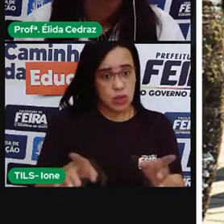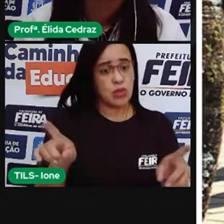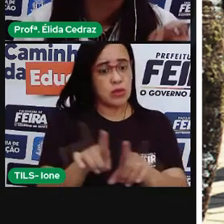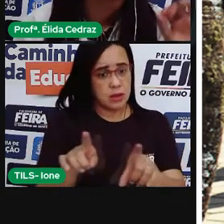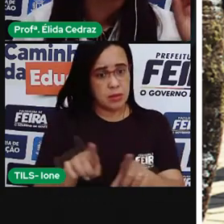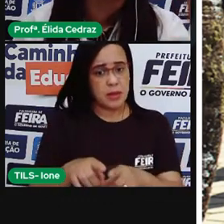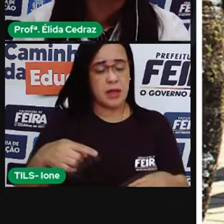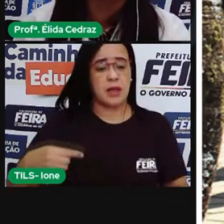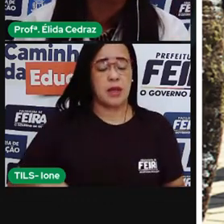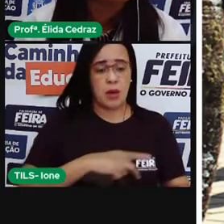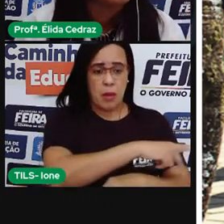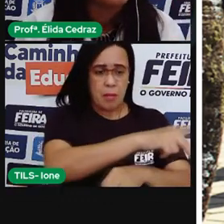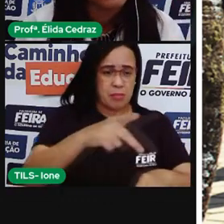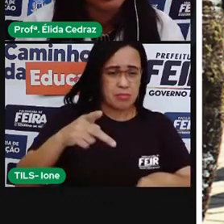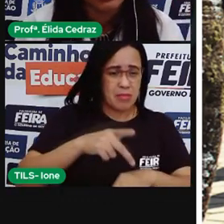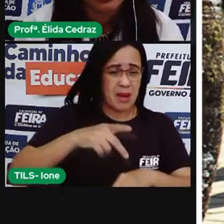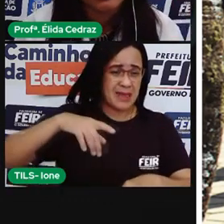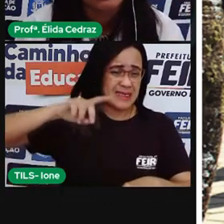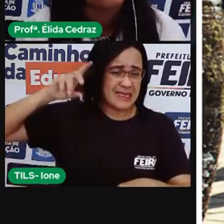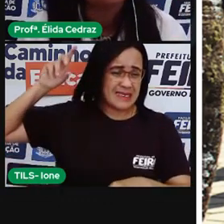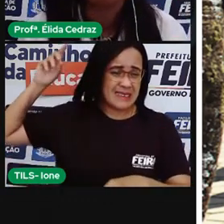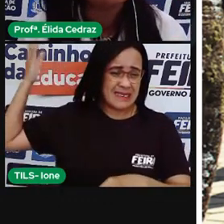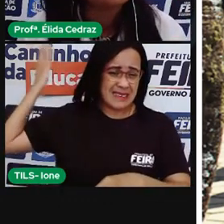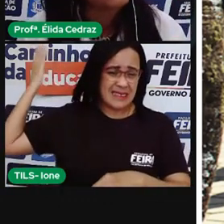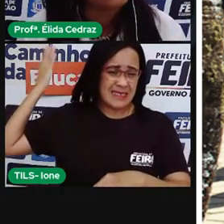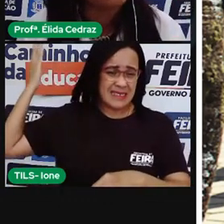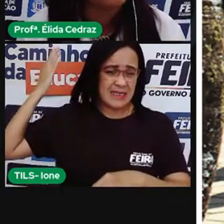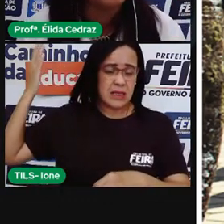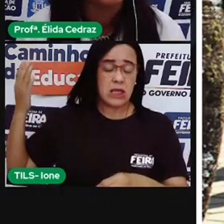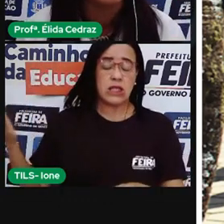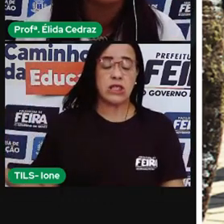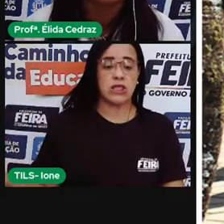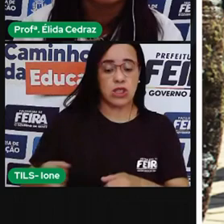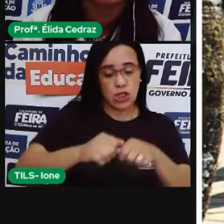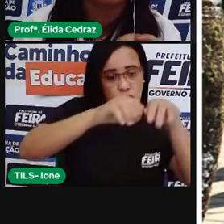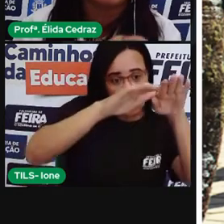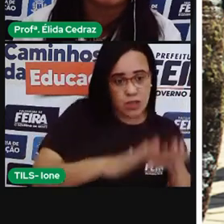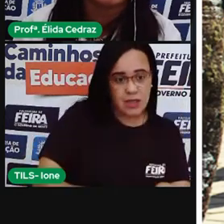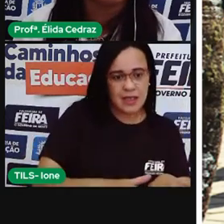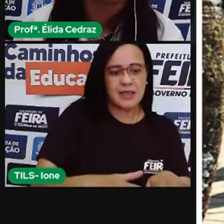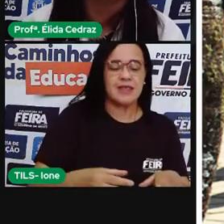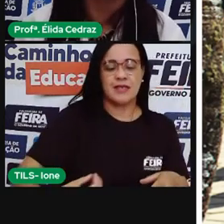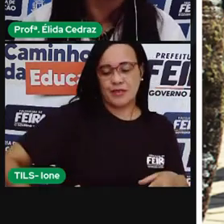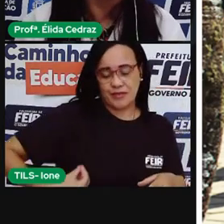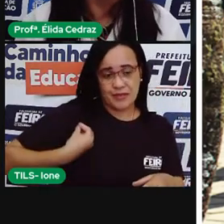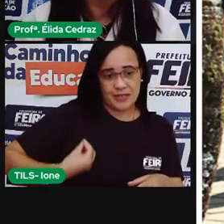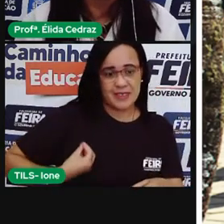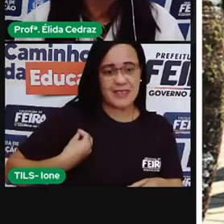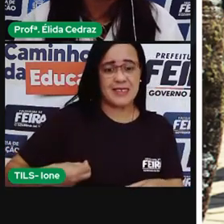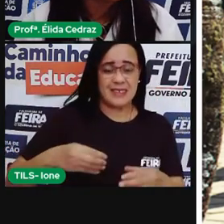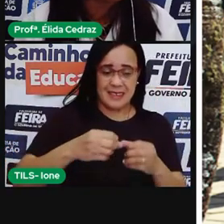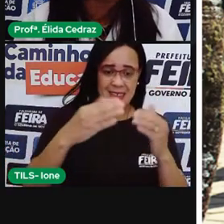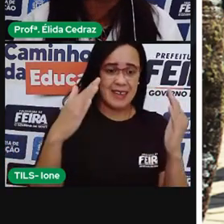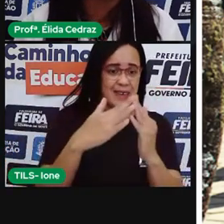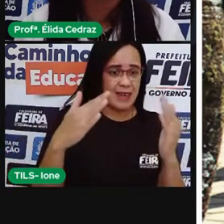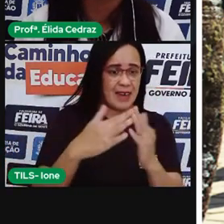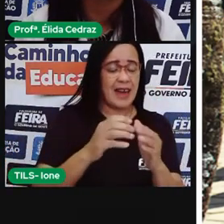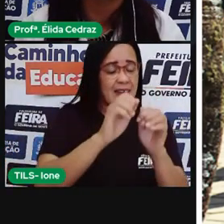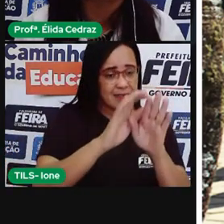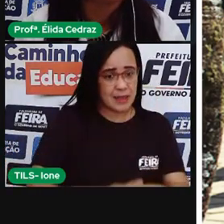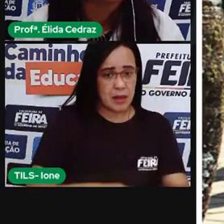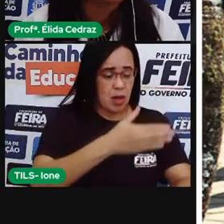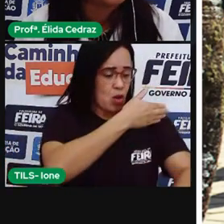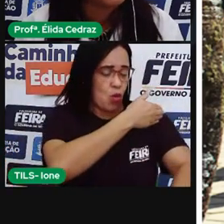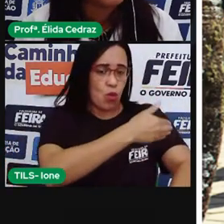há muitos anos atrás, fixaram moradia e preservaram os seus costumes,